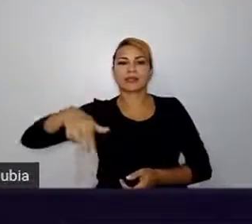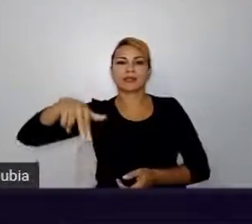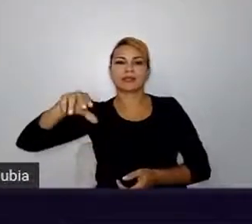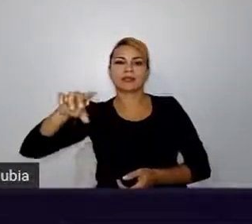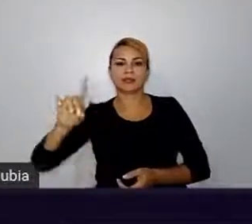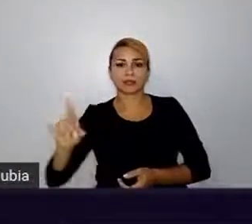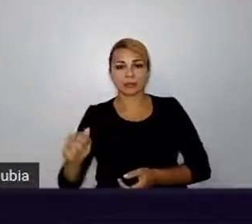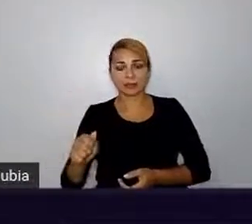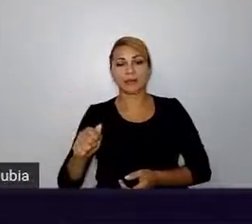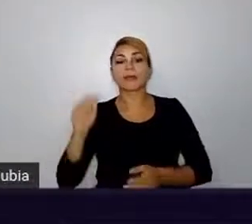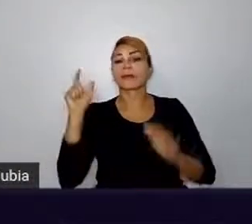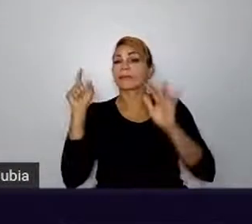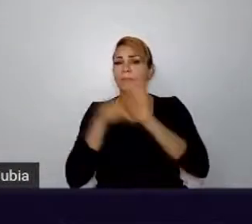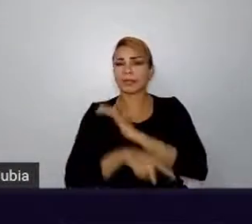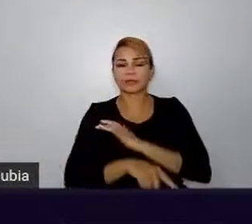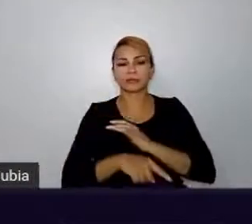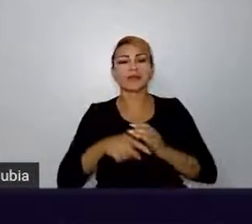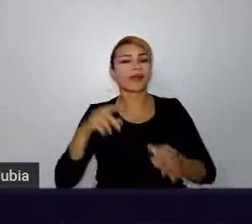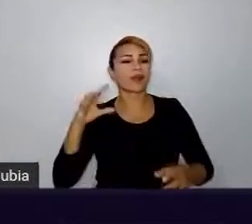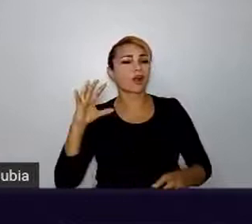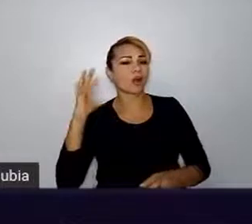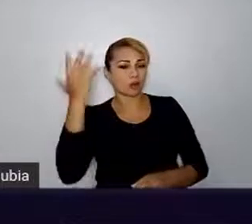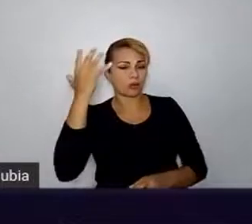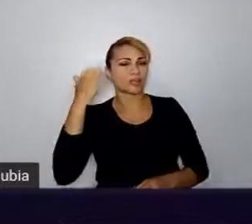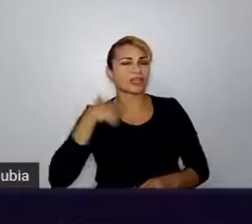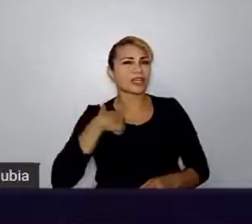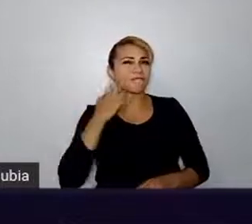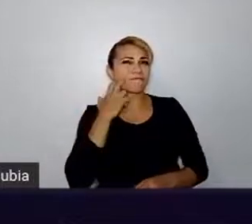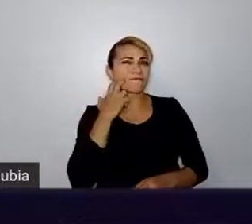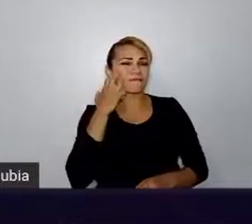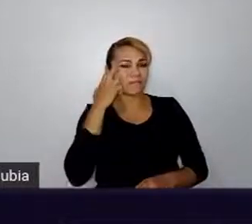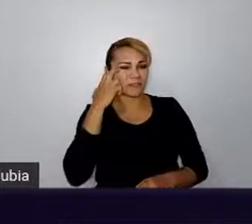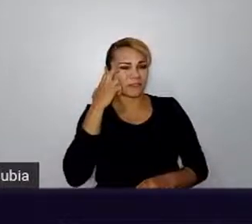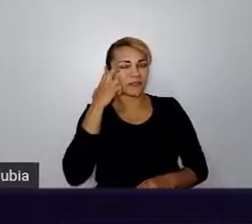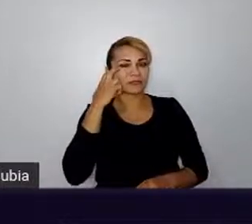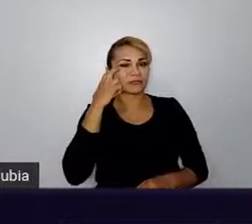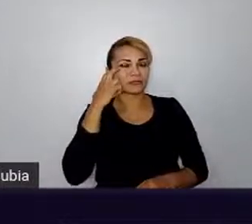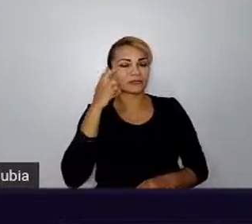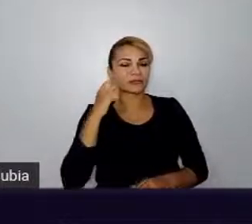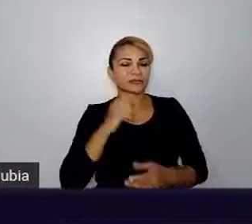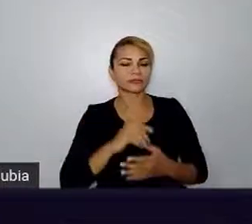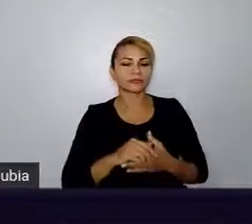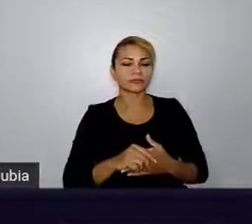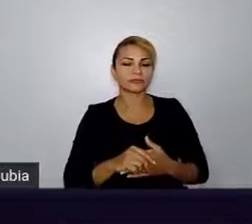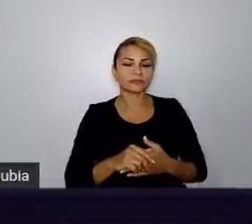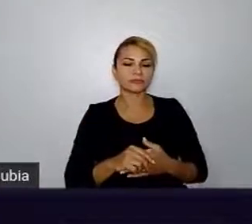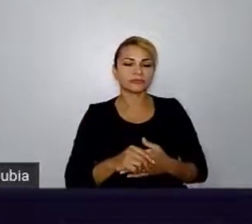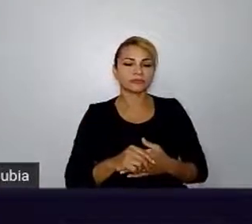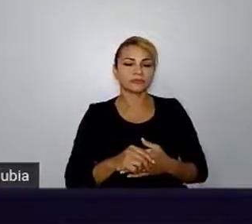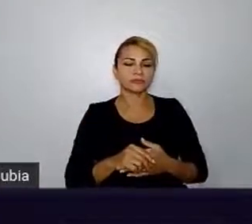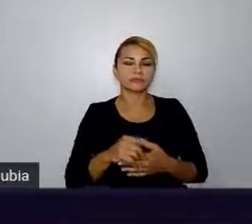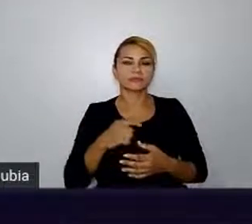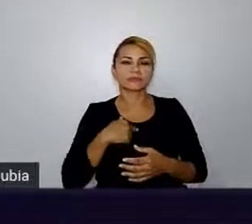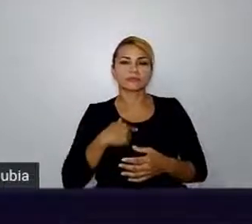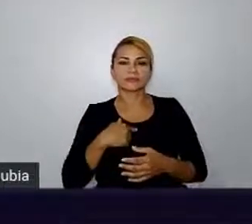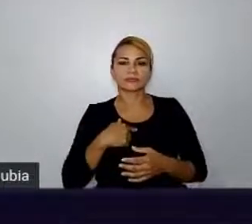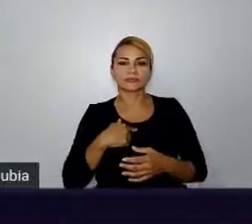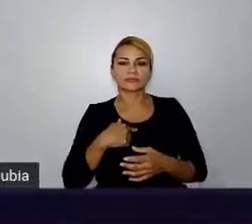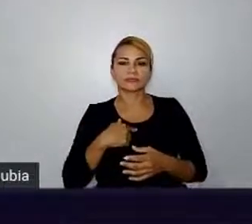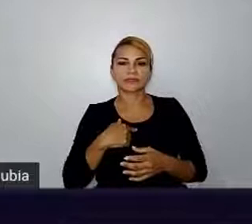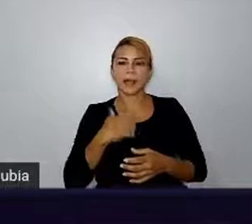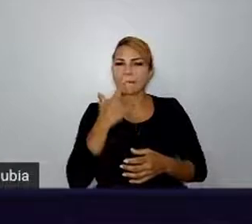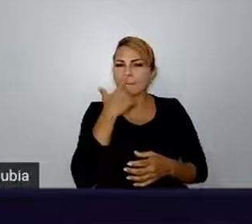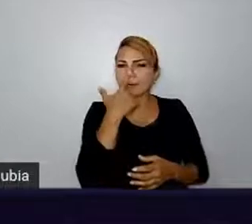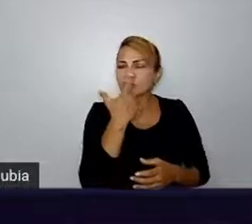Muitas vezes, eu fico com muita vergonha de tirar alguma dúvida, me aproximar de outras pessoas, pois sinto que